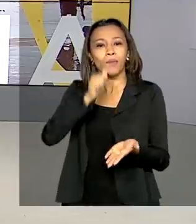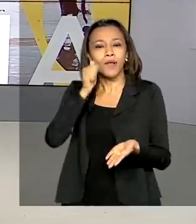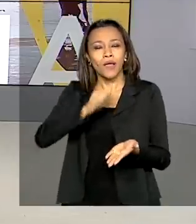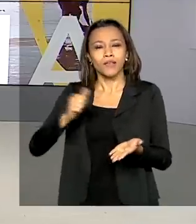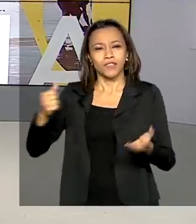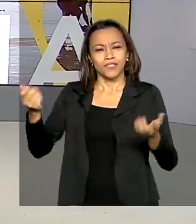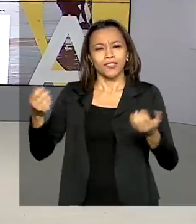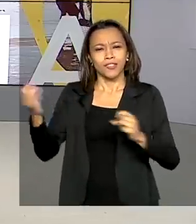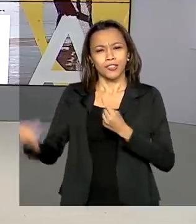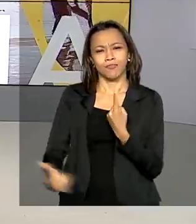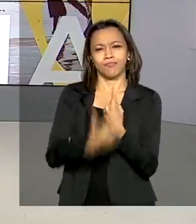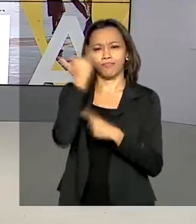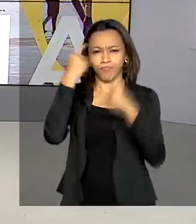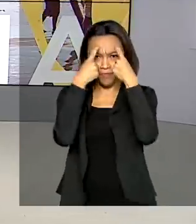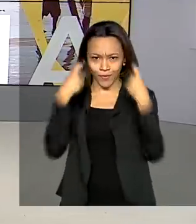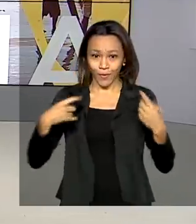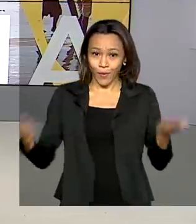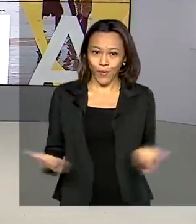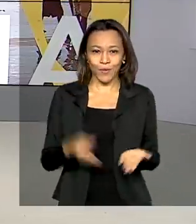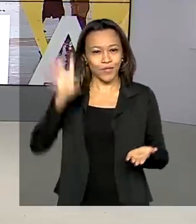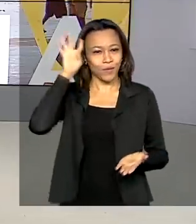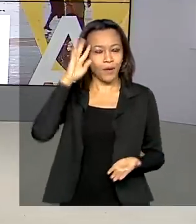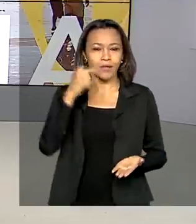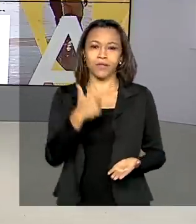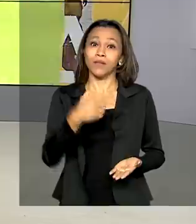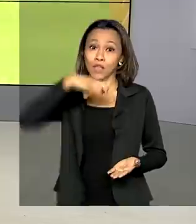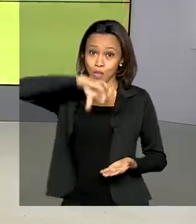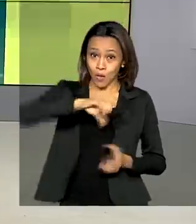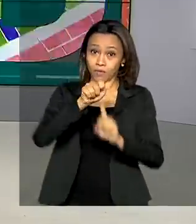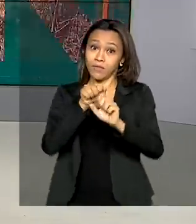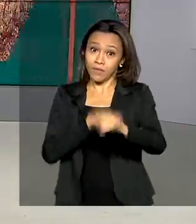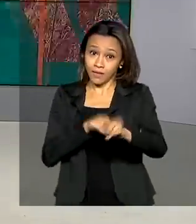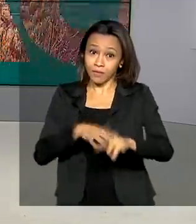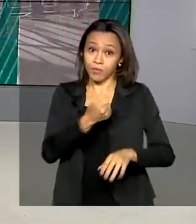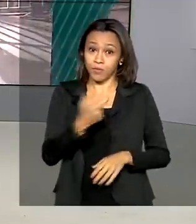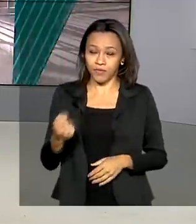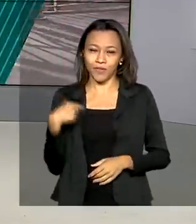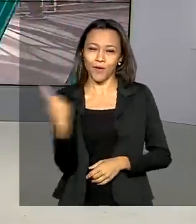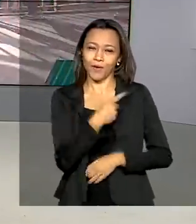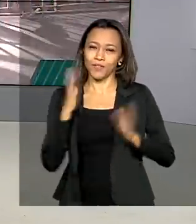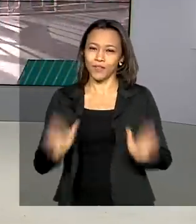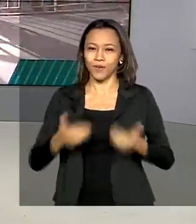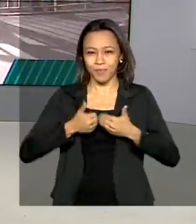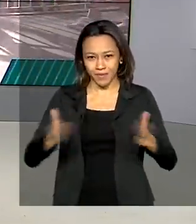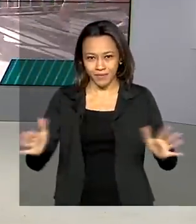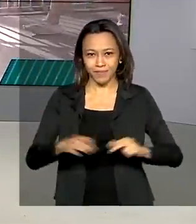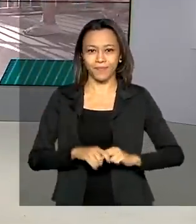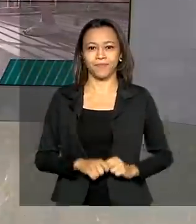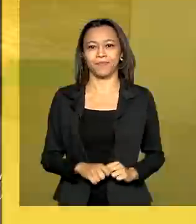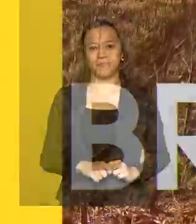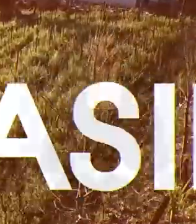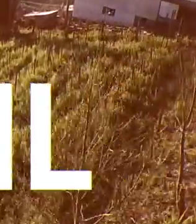Hoje é quarta-feira, 9 de setembro de 2020. O Brasil em Dia começa agora.